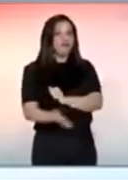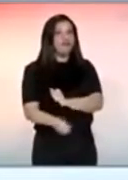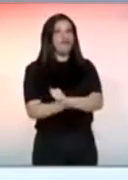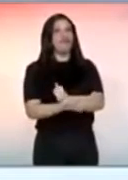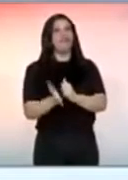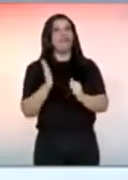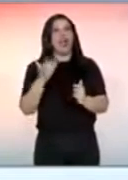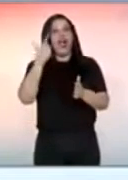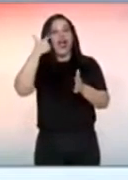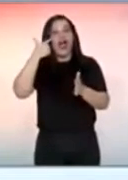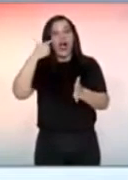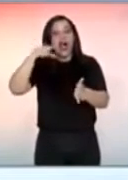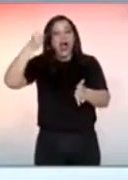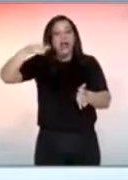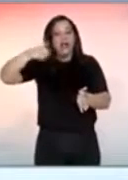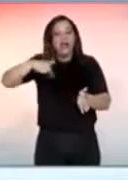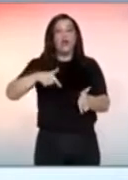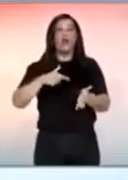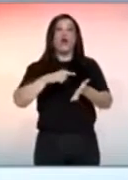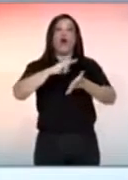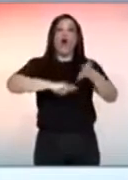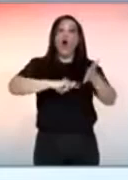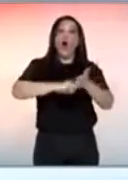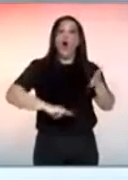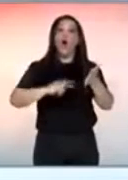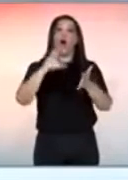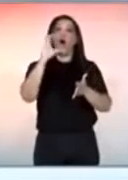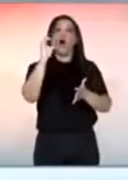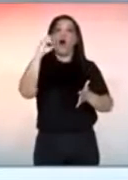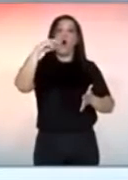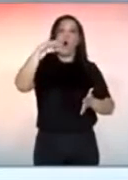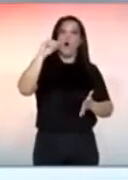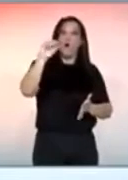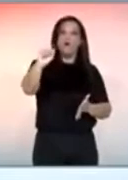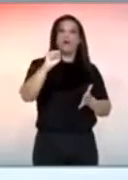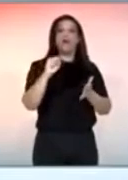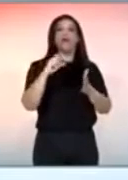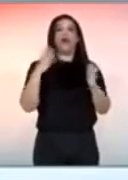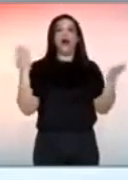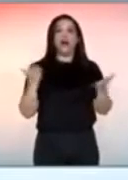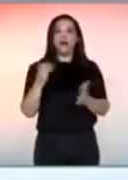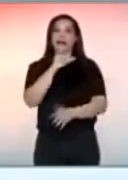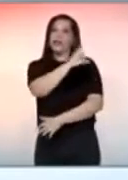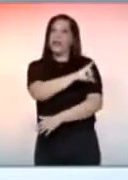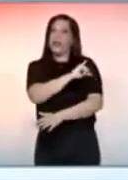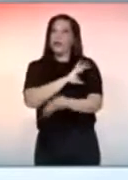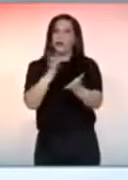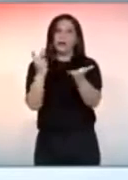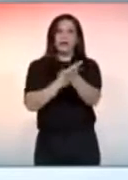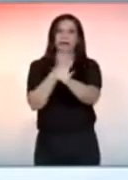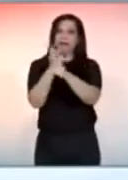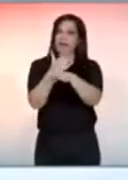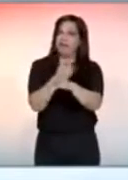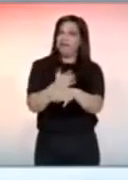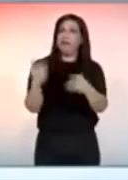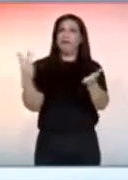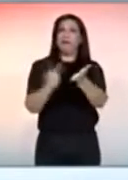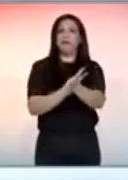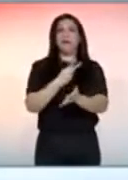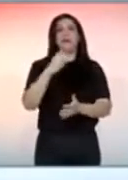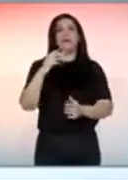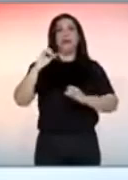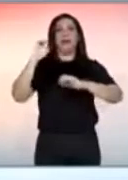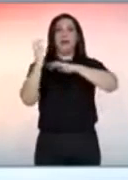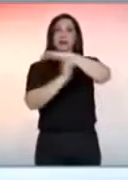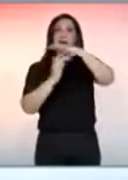contas. Na verdade, os empresários de ônibus fazem o que querem no Rio de Janeiro e há muito tempo. Não é só neste governo, nesta gestão. A FETransport